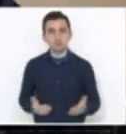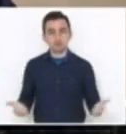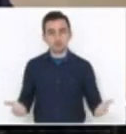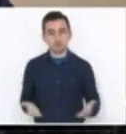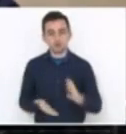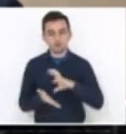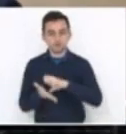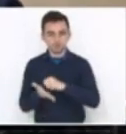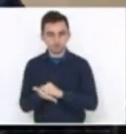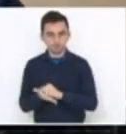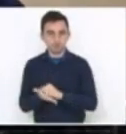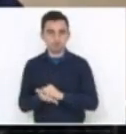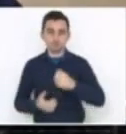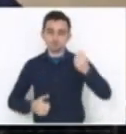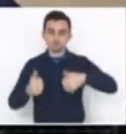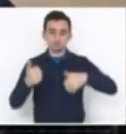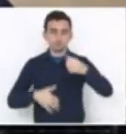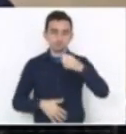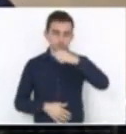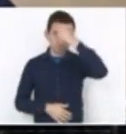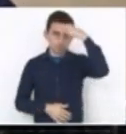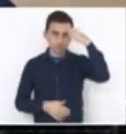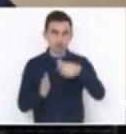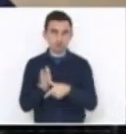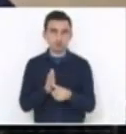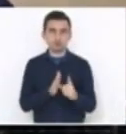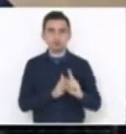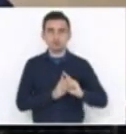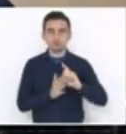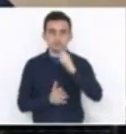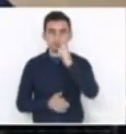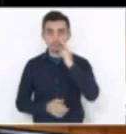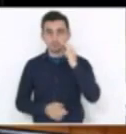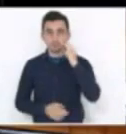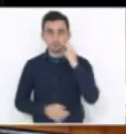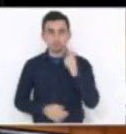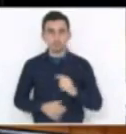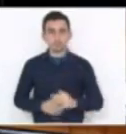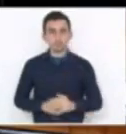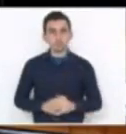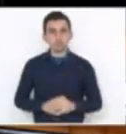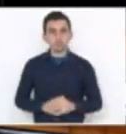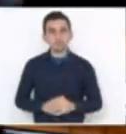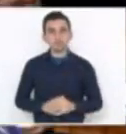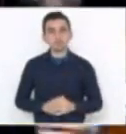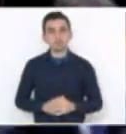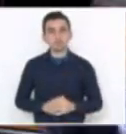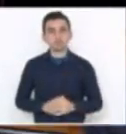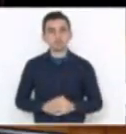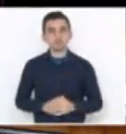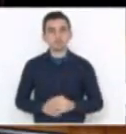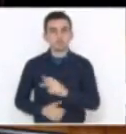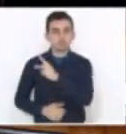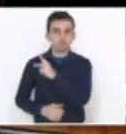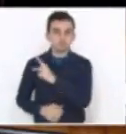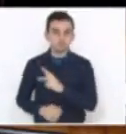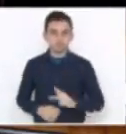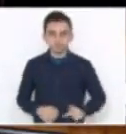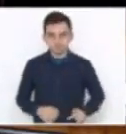falar, o deputado Arsid Matos, porém, antes, o deputado Gelson Merizo fará sua manifestação. Presidente, a minha